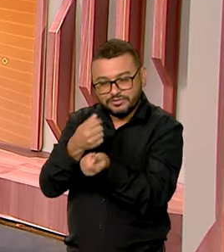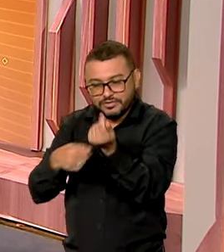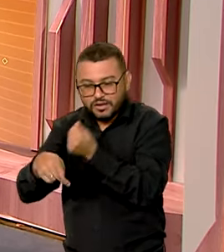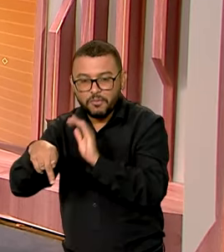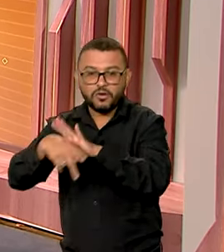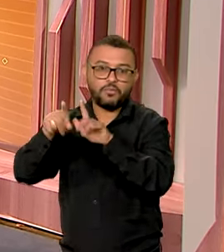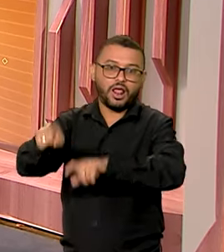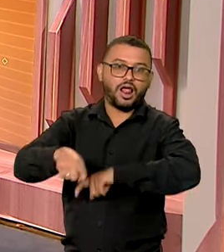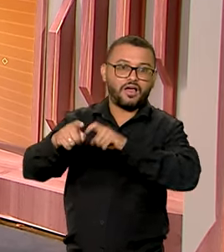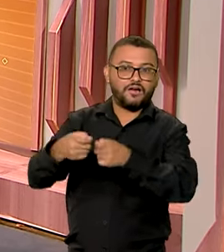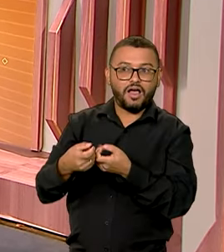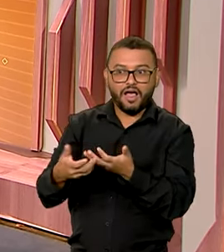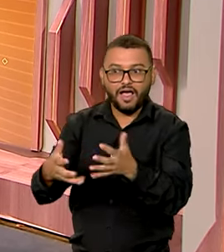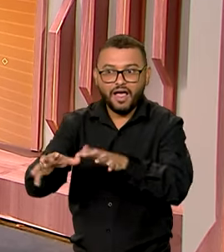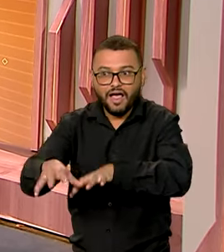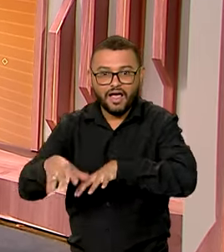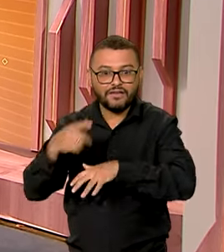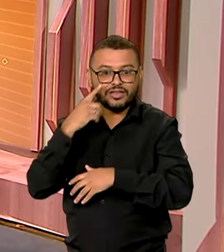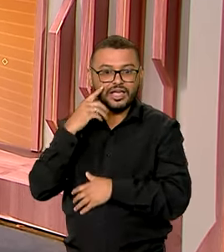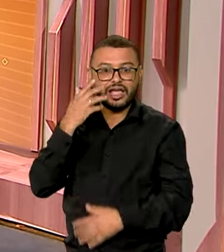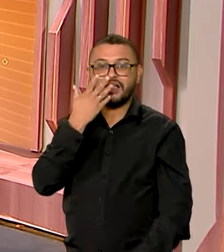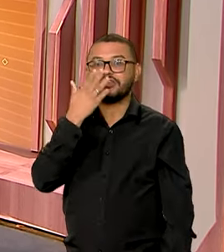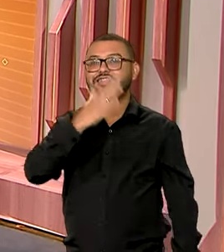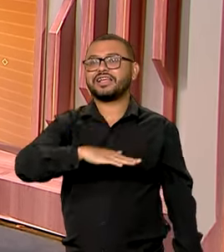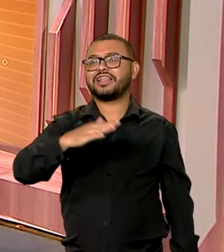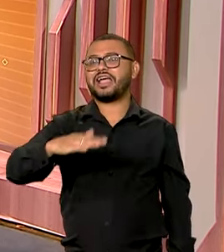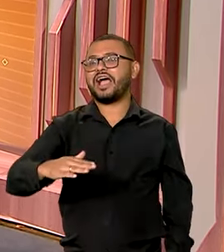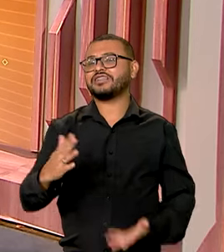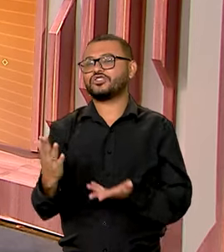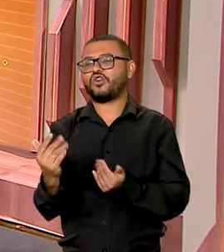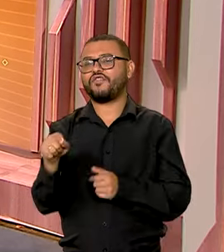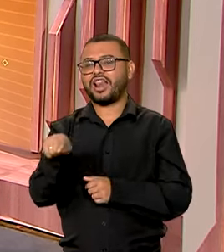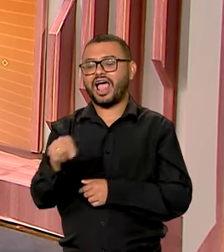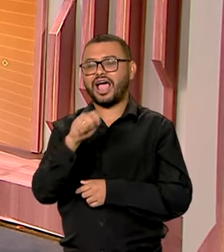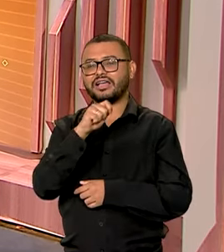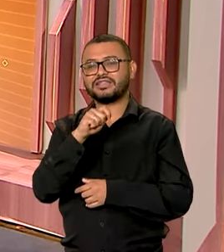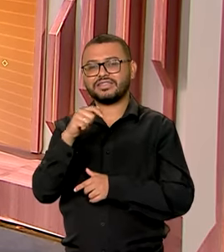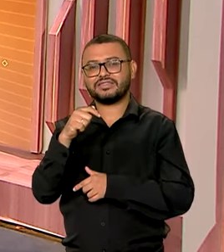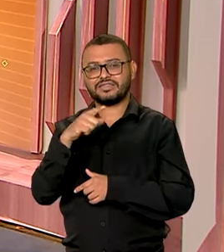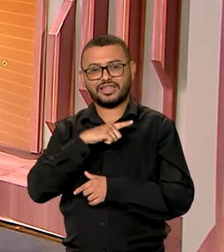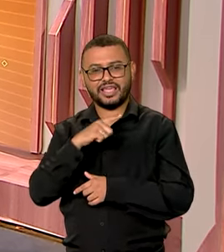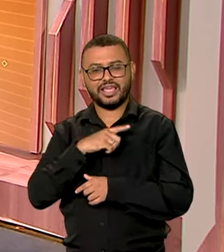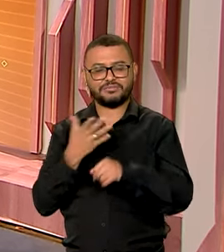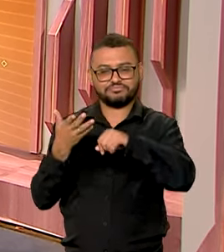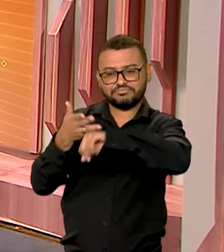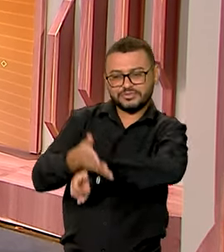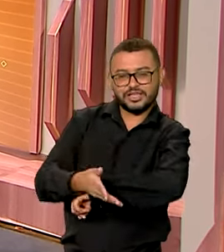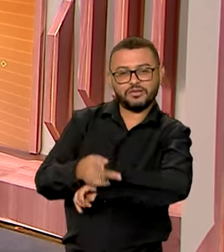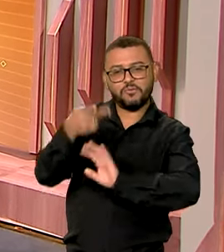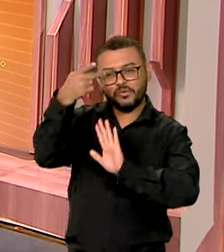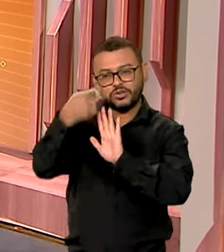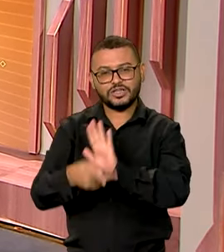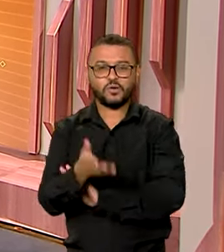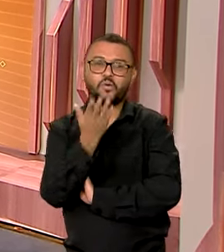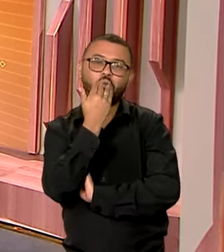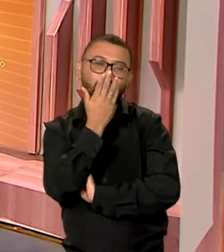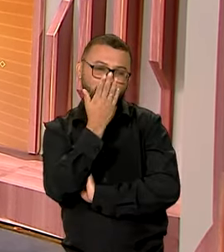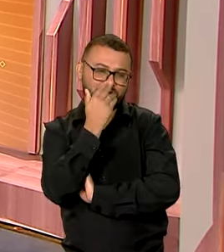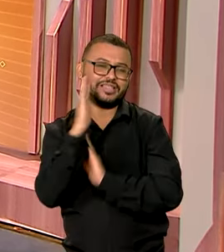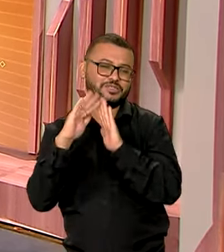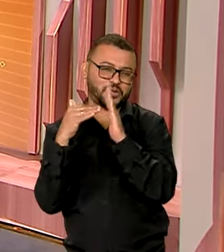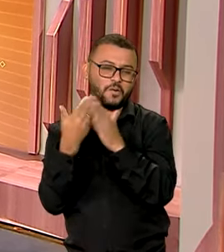lavoura. Olha que maravilha. As crianças e adolescentes da cidade participam do Programa Nacional de